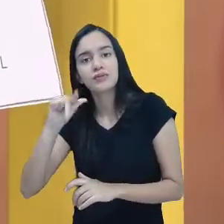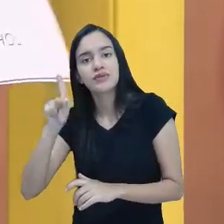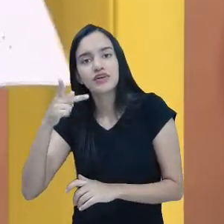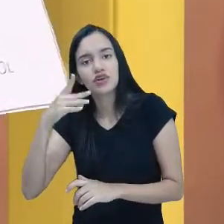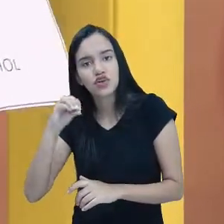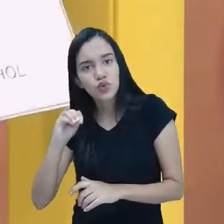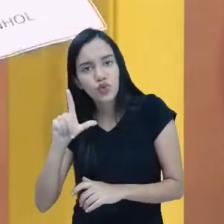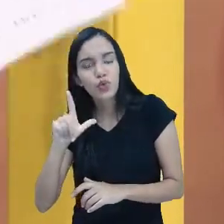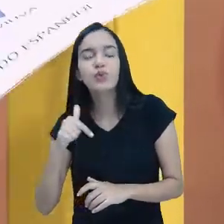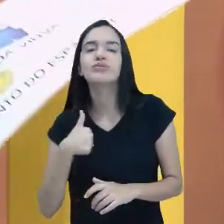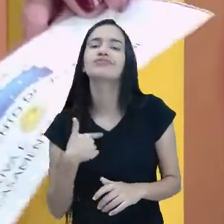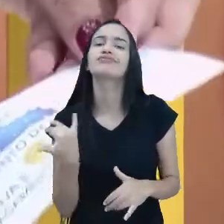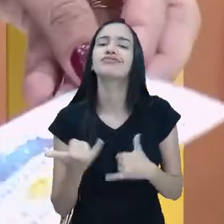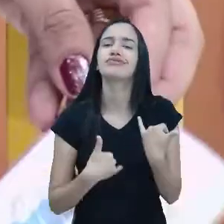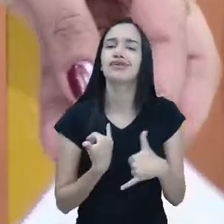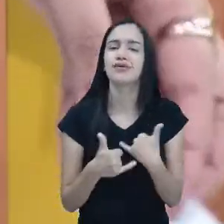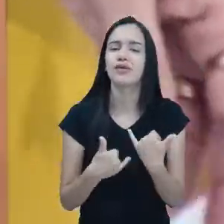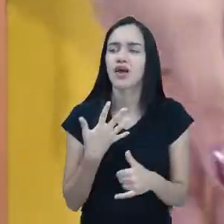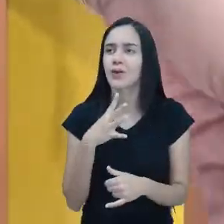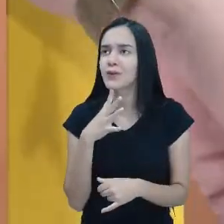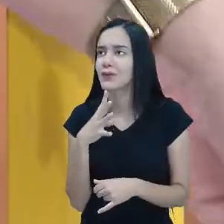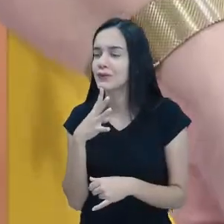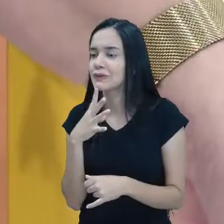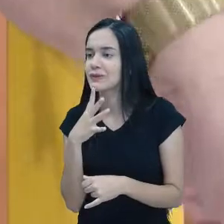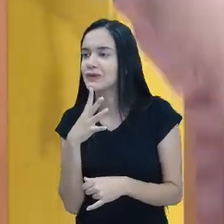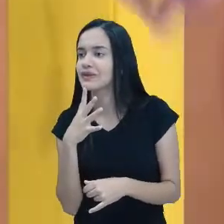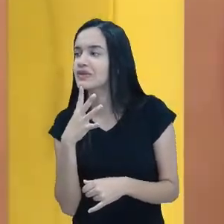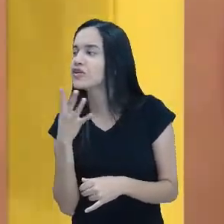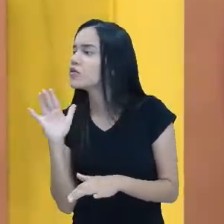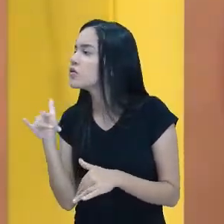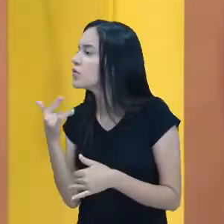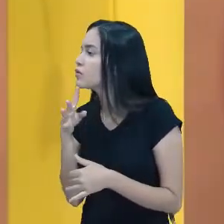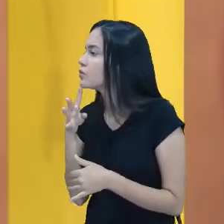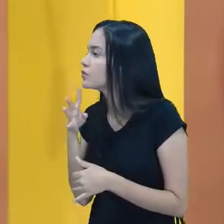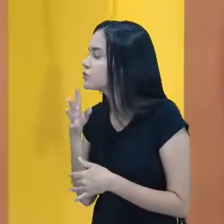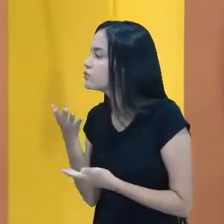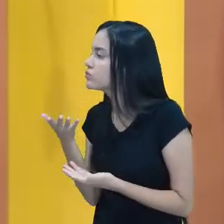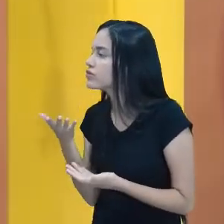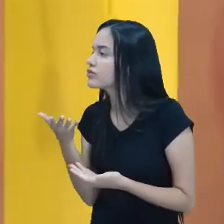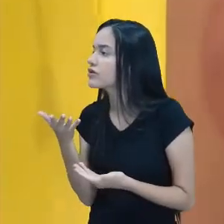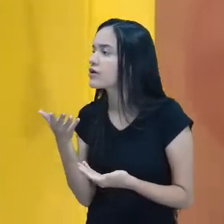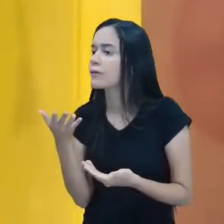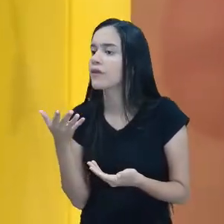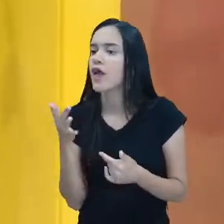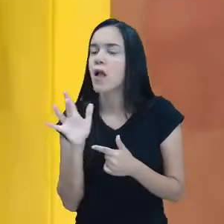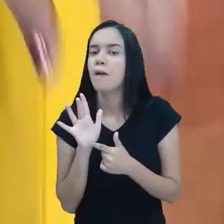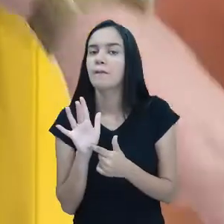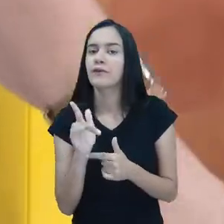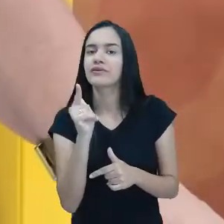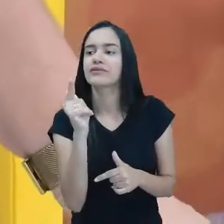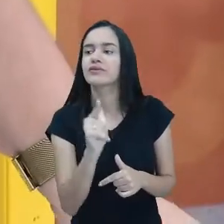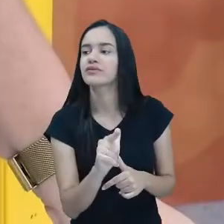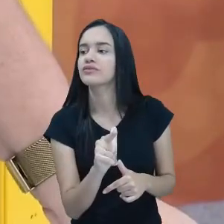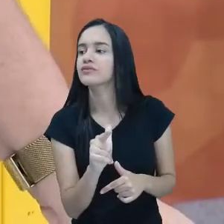essa parlenda, não já? Já. Agora eu conhecia uma outra versão. Qual era a versão que a senhora conhecia? Mostra ela aí de novo.